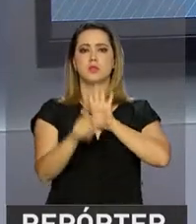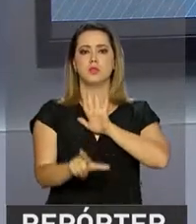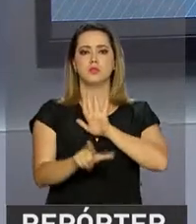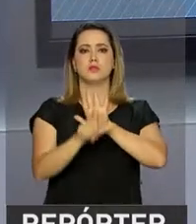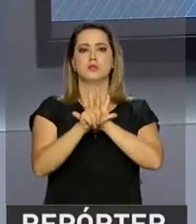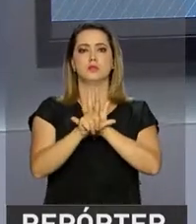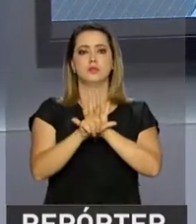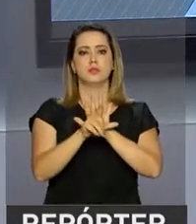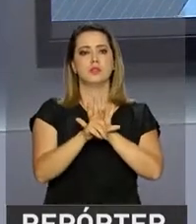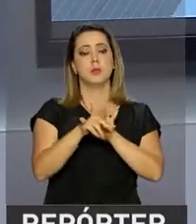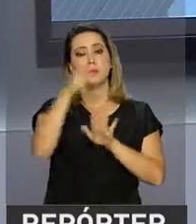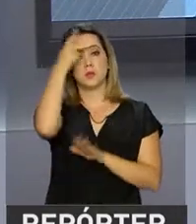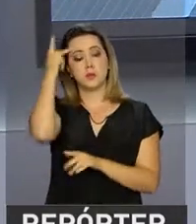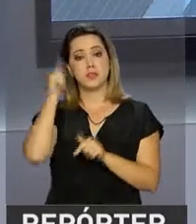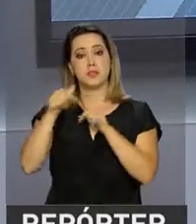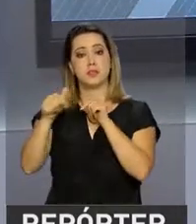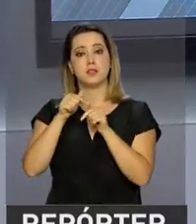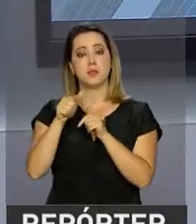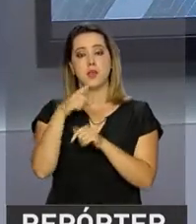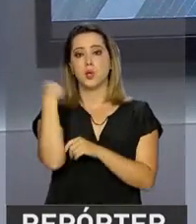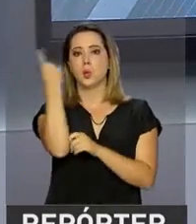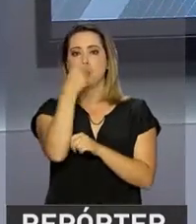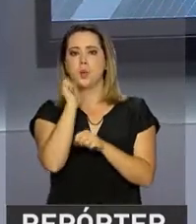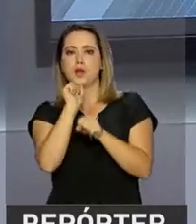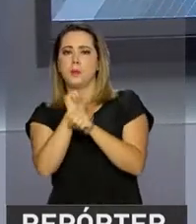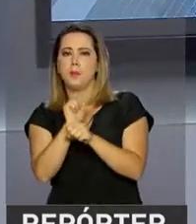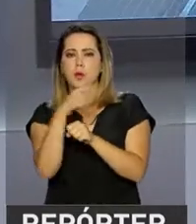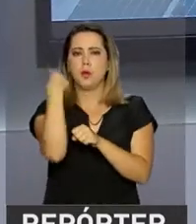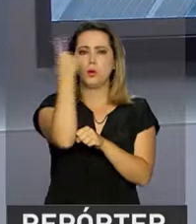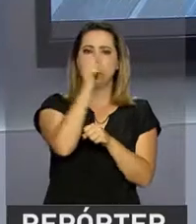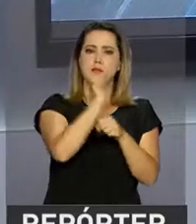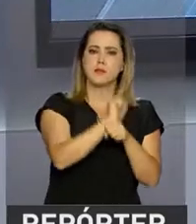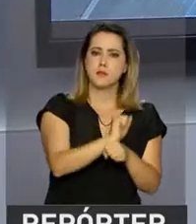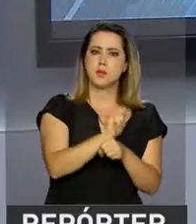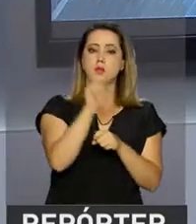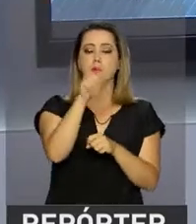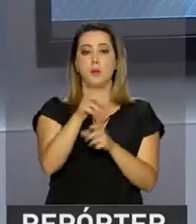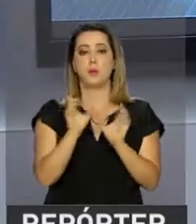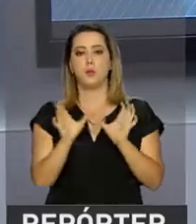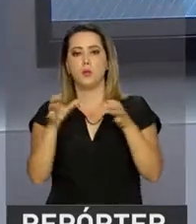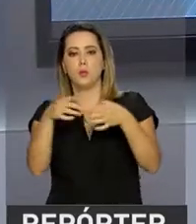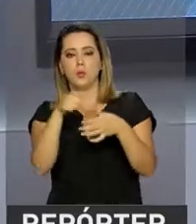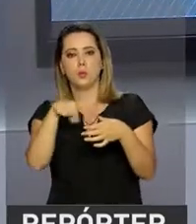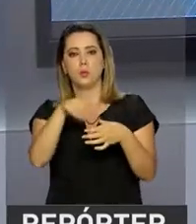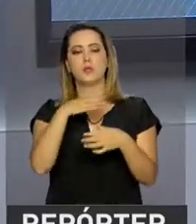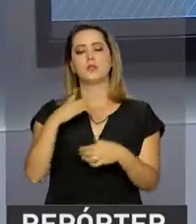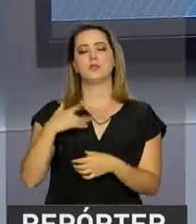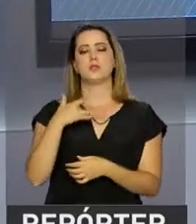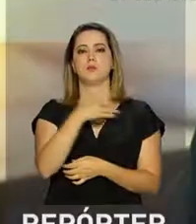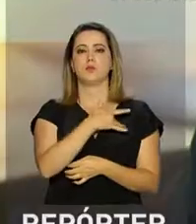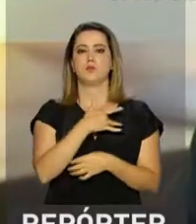legislação para quem trabalha em regime de escala, como é o caso do pessoal da saúde.